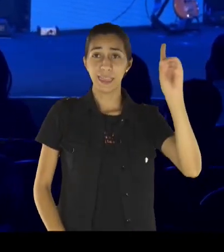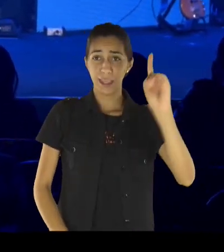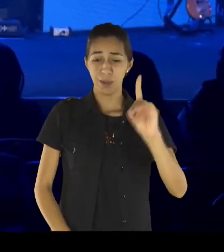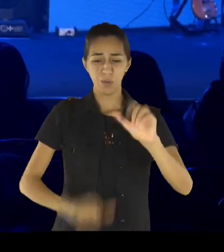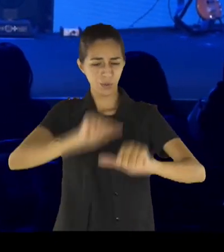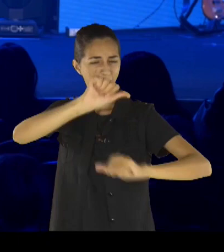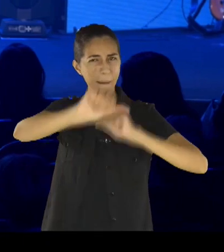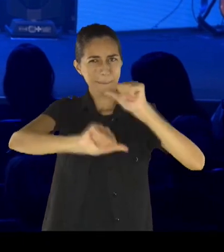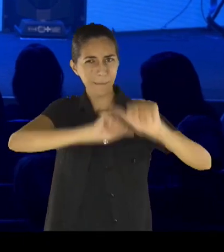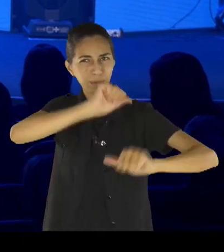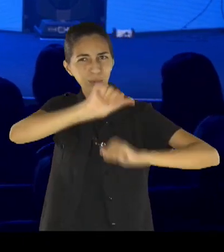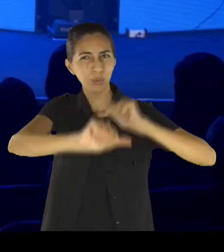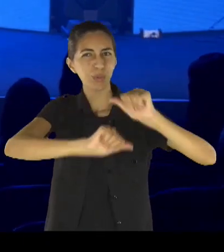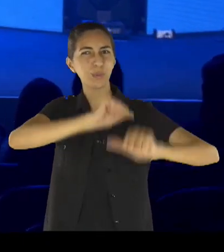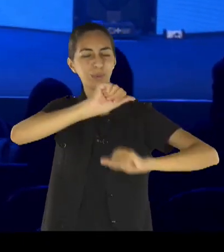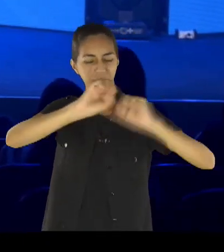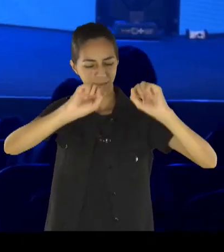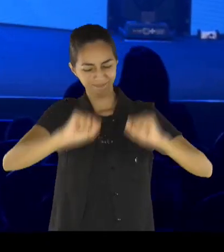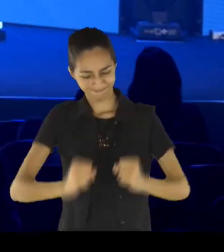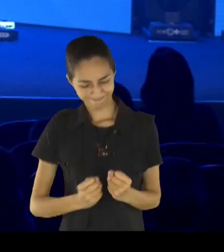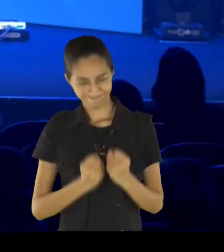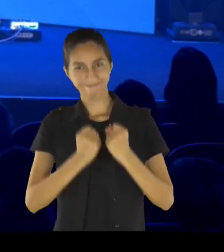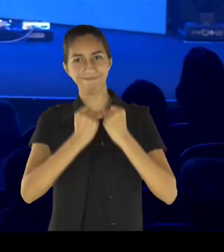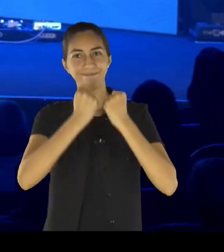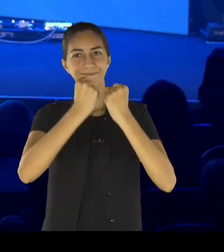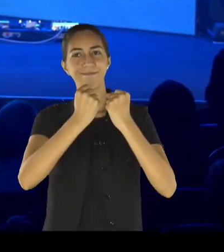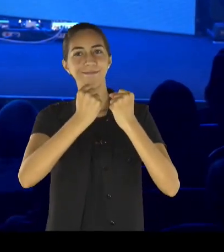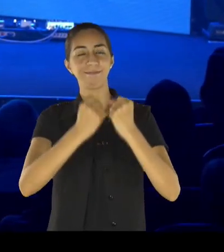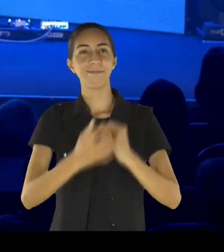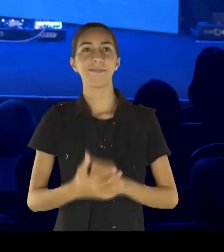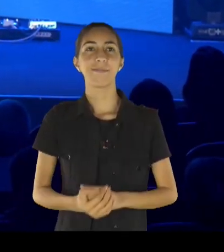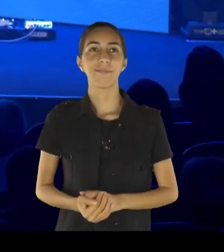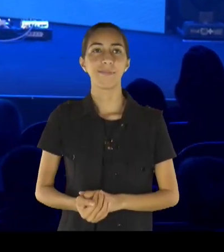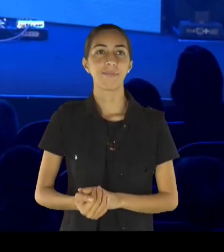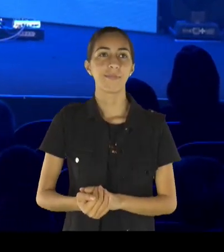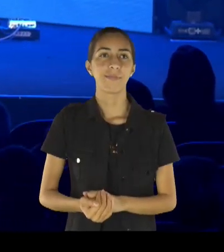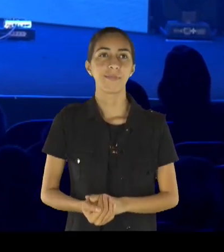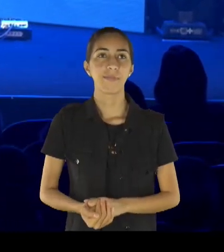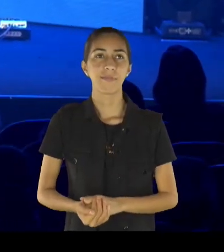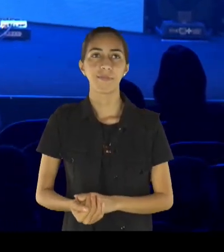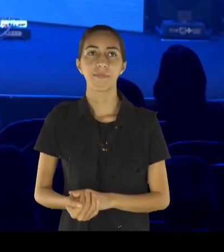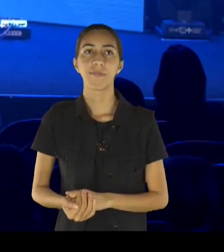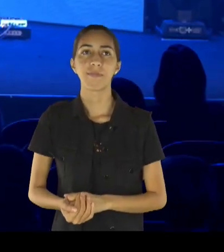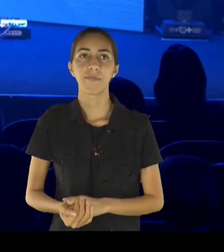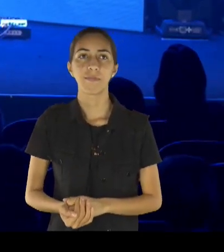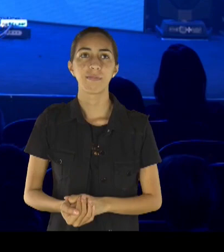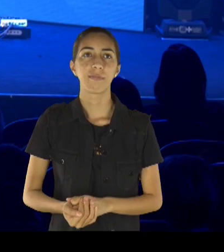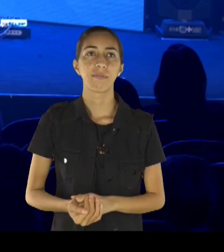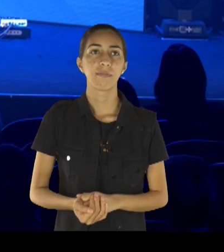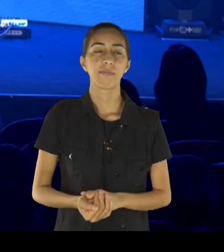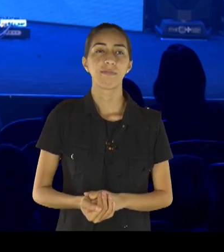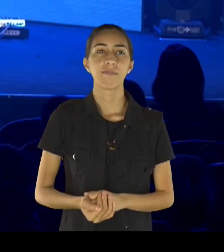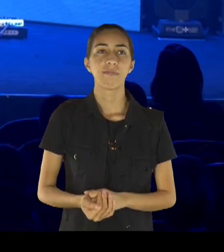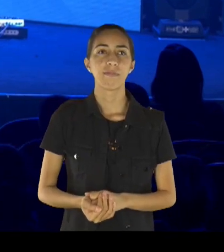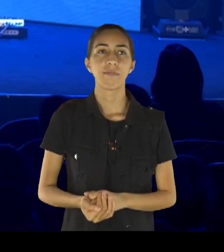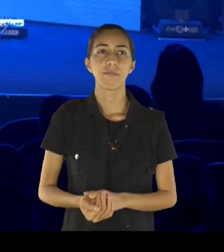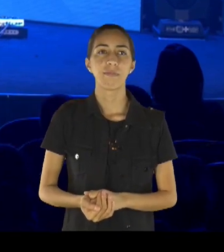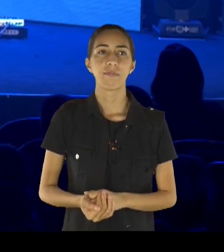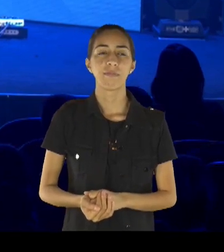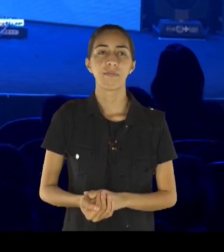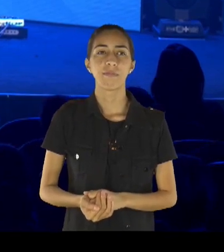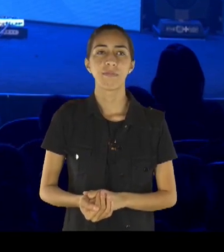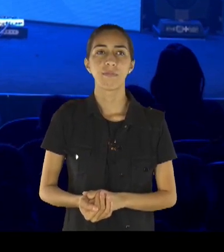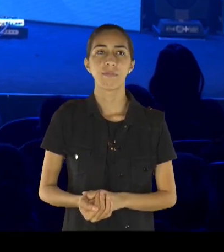forças, é Ele que está prometendo, irmãos, por que um Deus, ia fazer um plano desse, por que Deus,